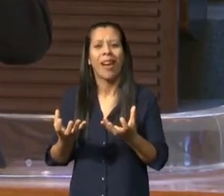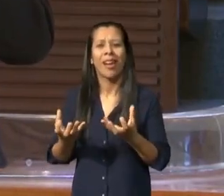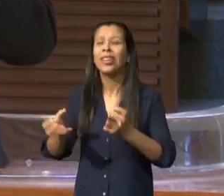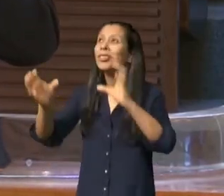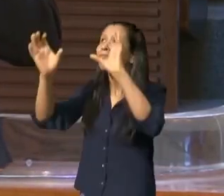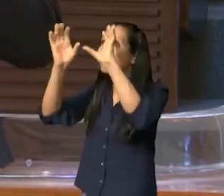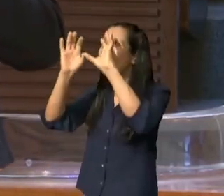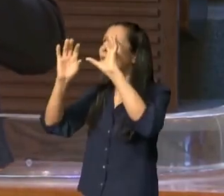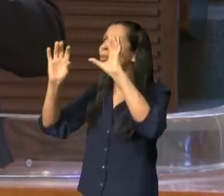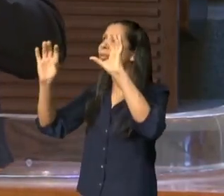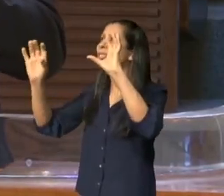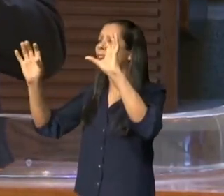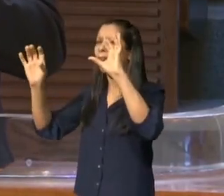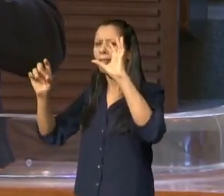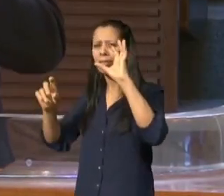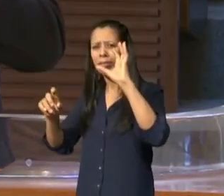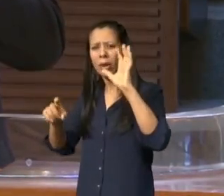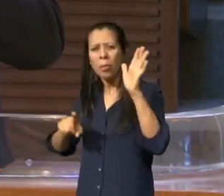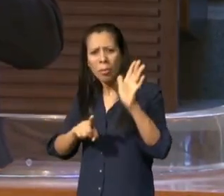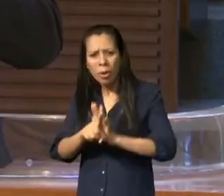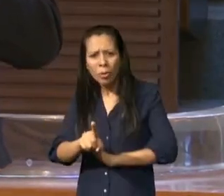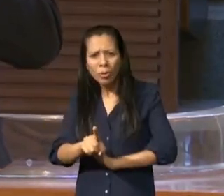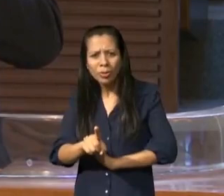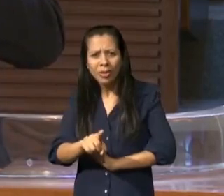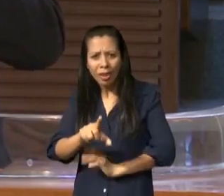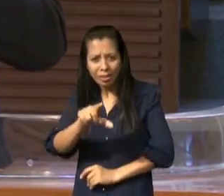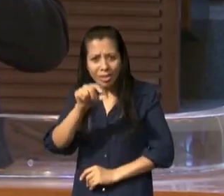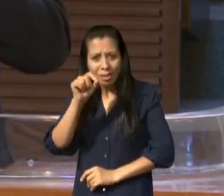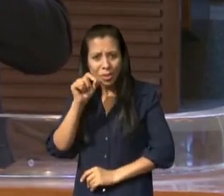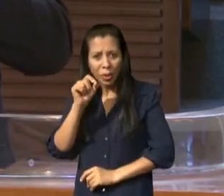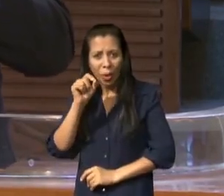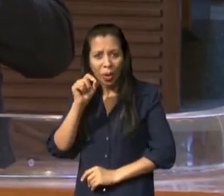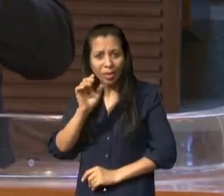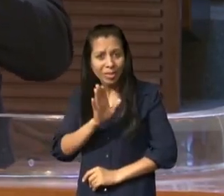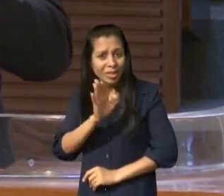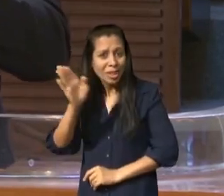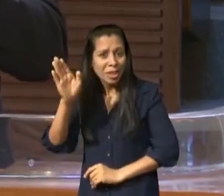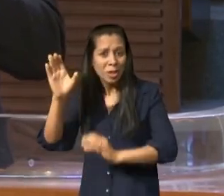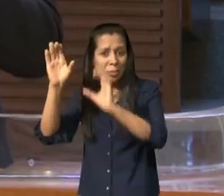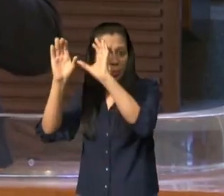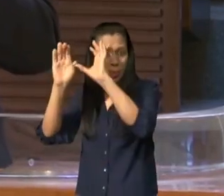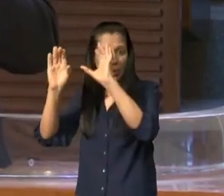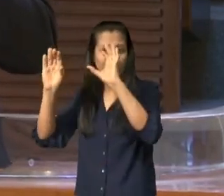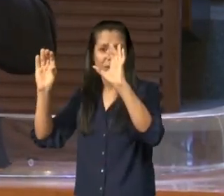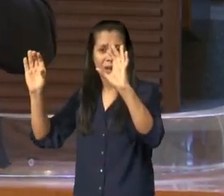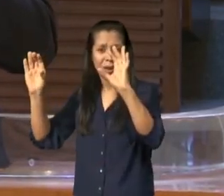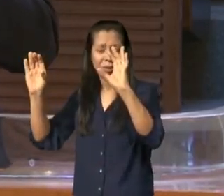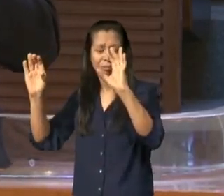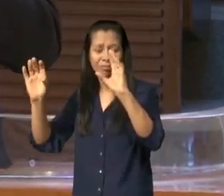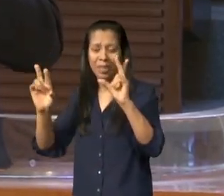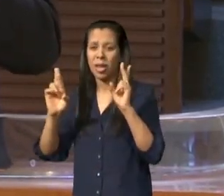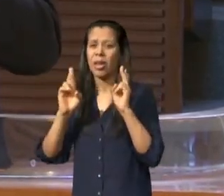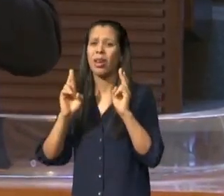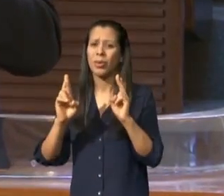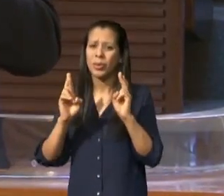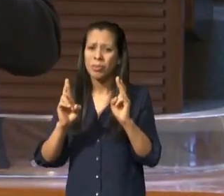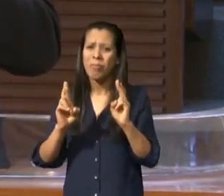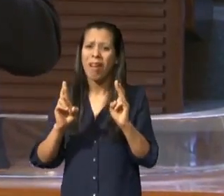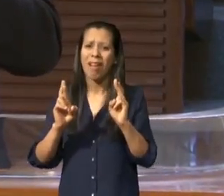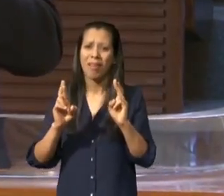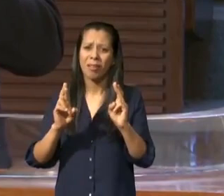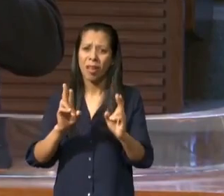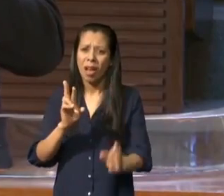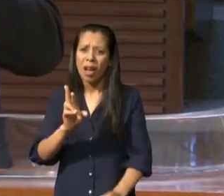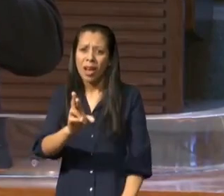espero que esta seja a sua decisão de também querer estar no céu e assim como